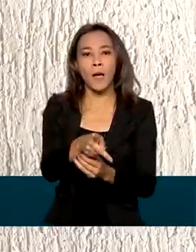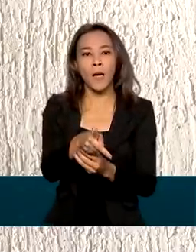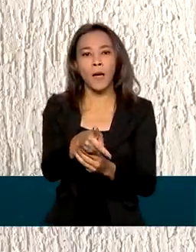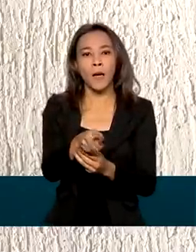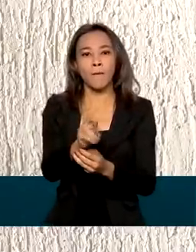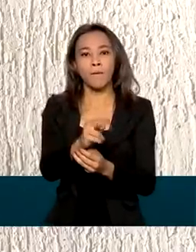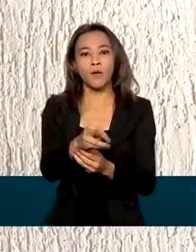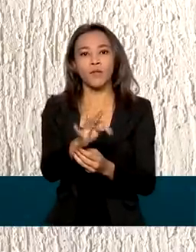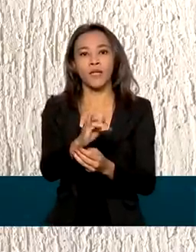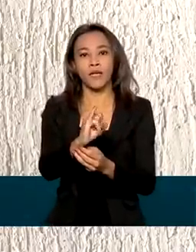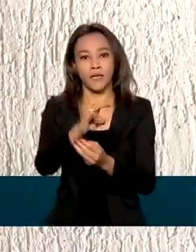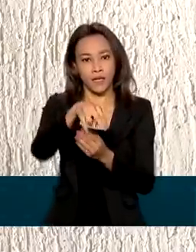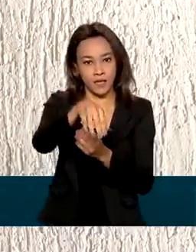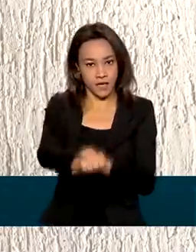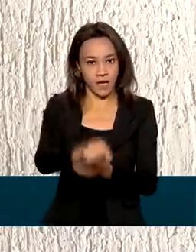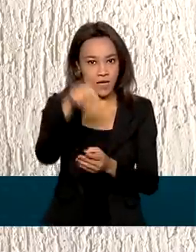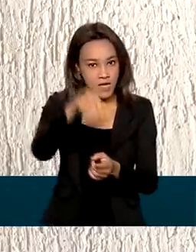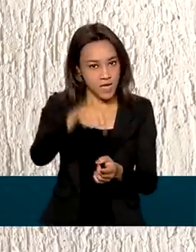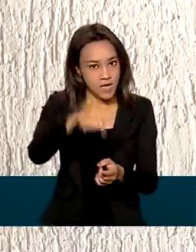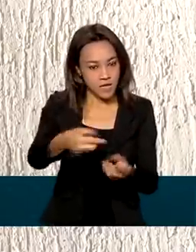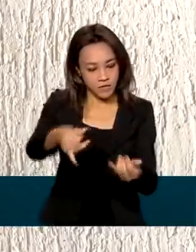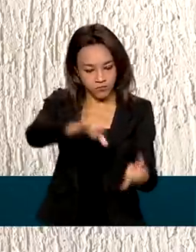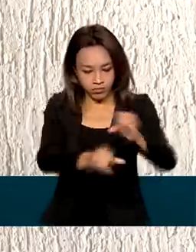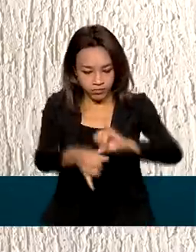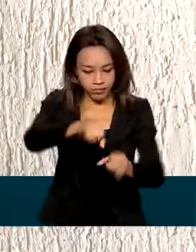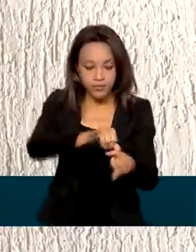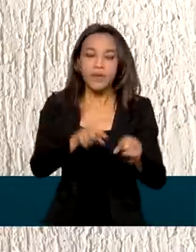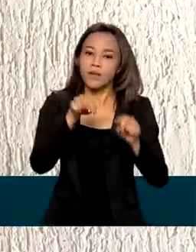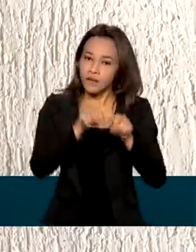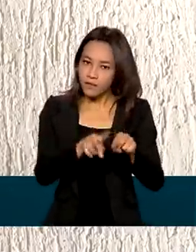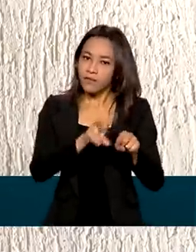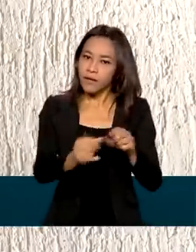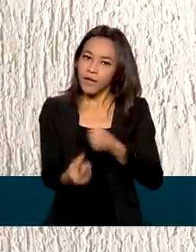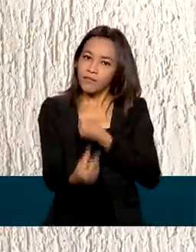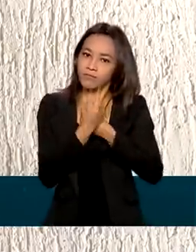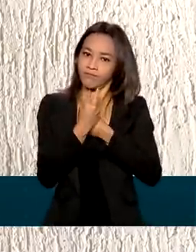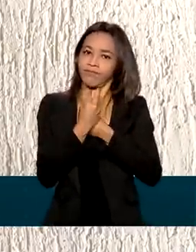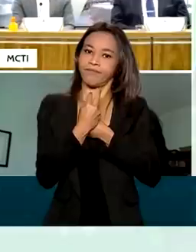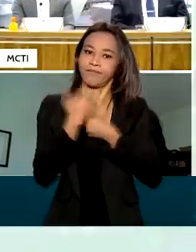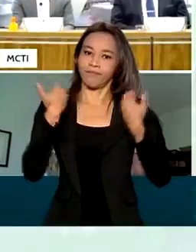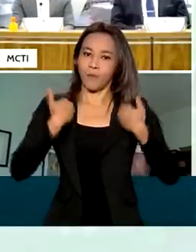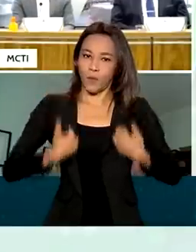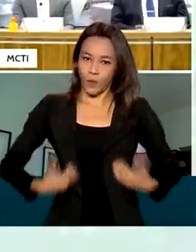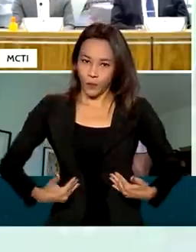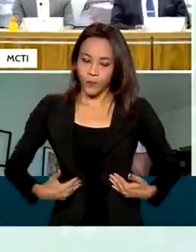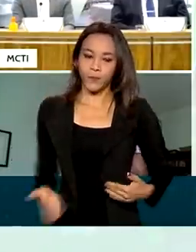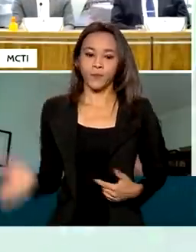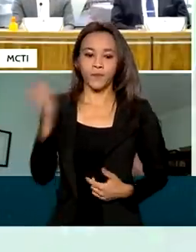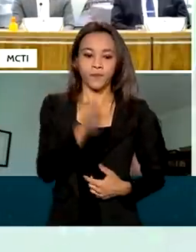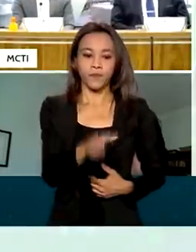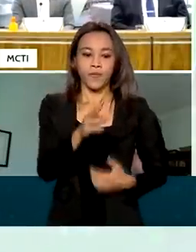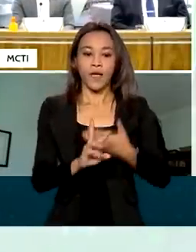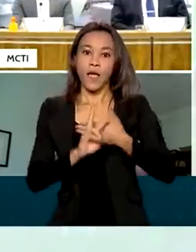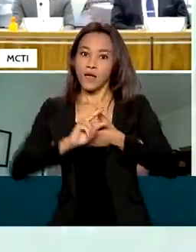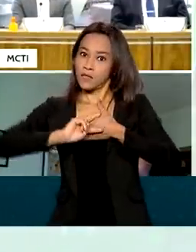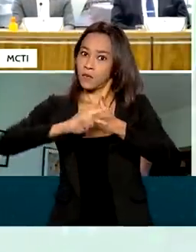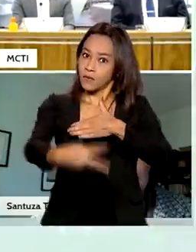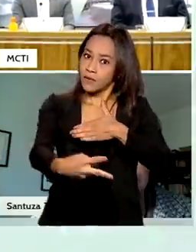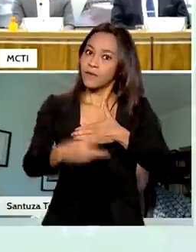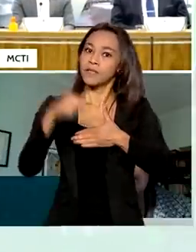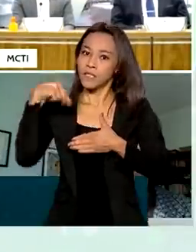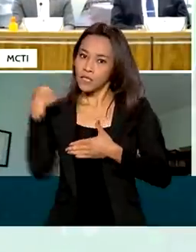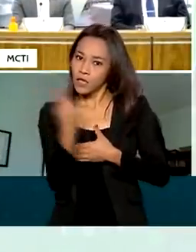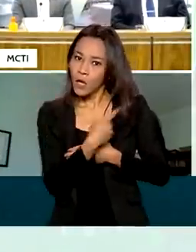única, chamada quimera. Esse composto induz a resposta imune no organismo. Os resultados que nós obtivemos no